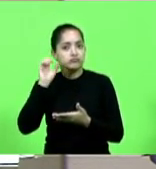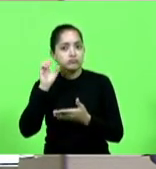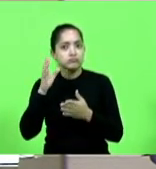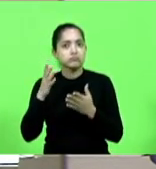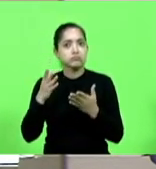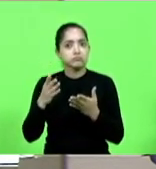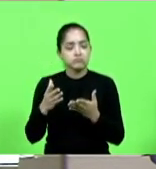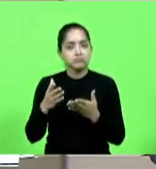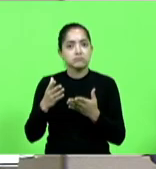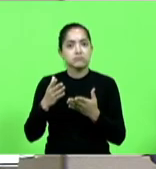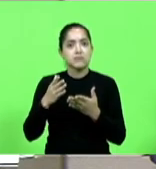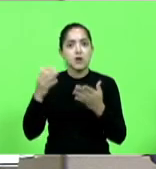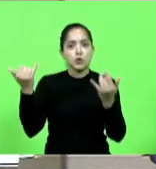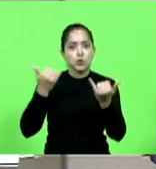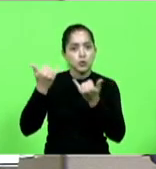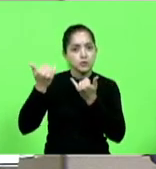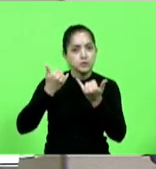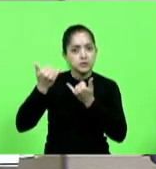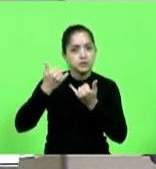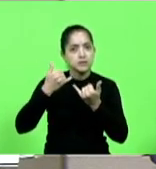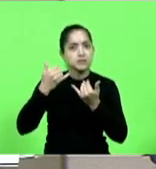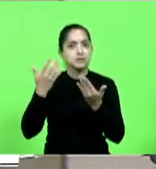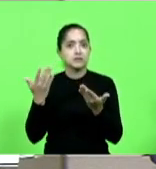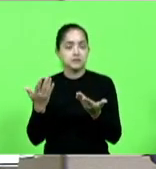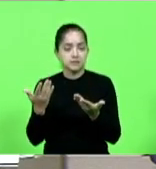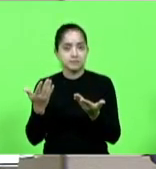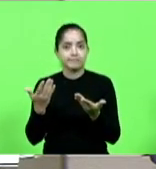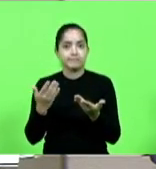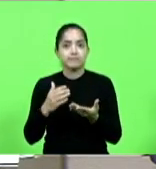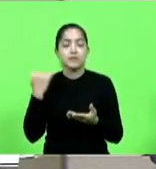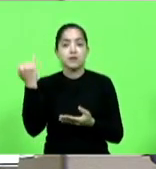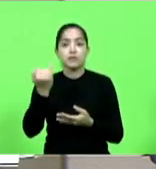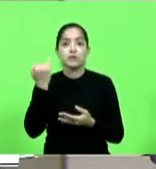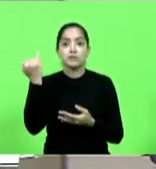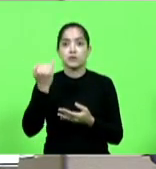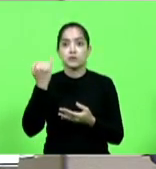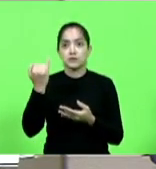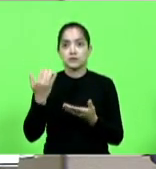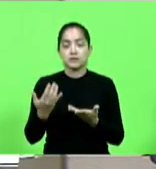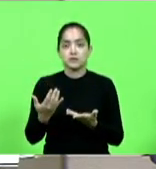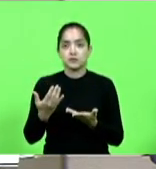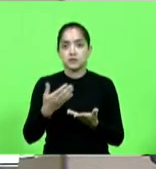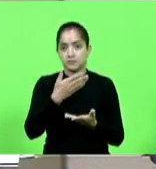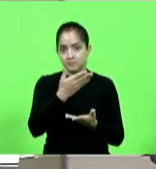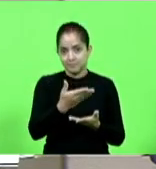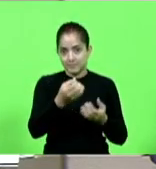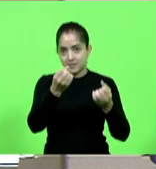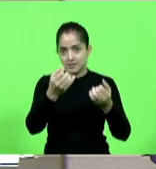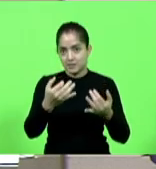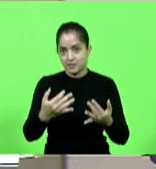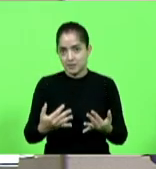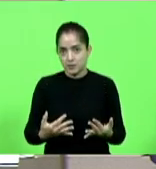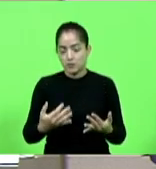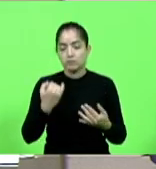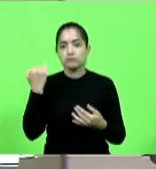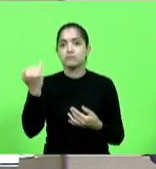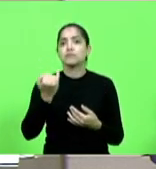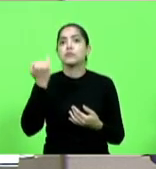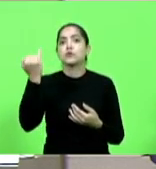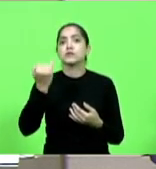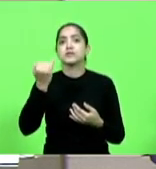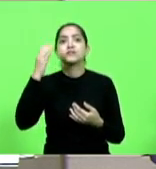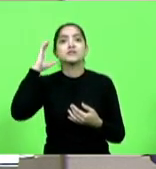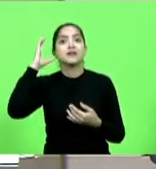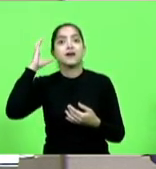papel importantíssimo em nossas vidas o deputado Berlanda comentou há pouco aí da importância da rádio no